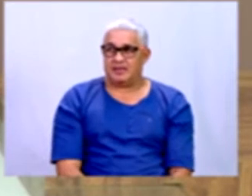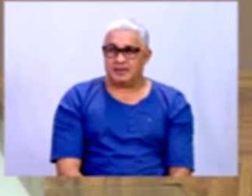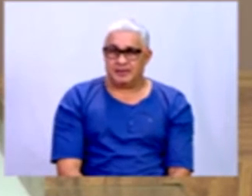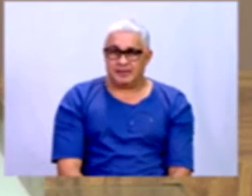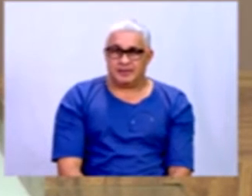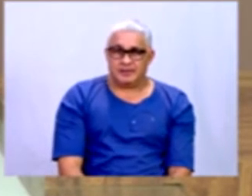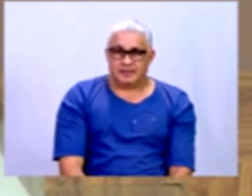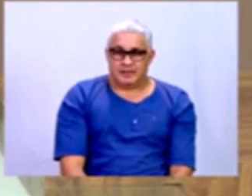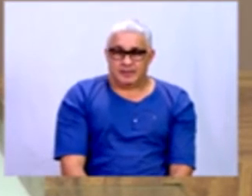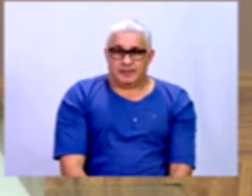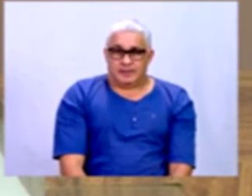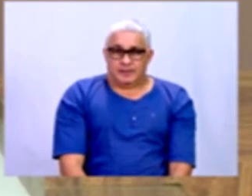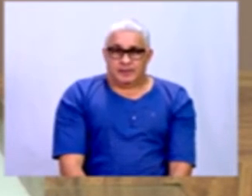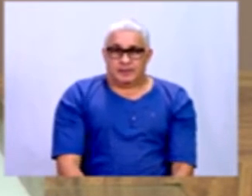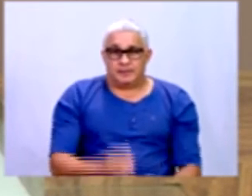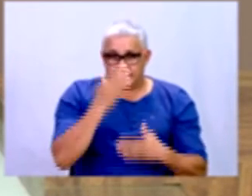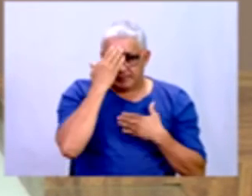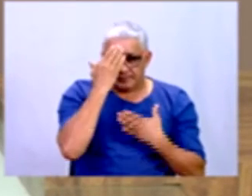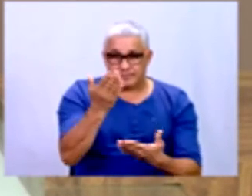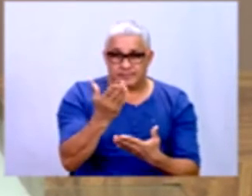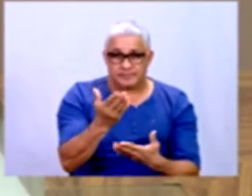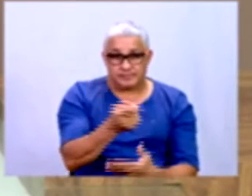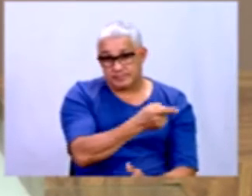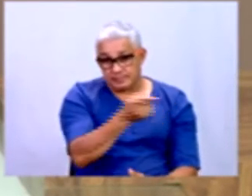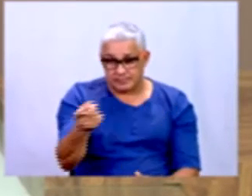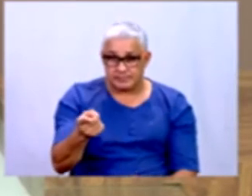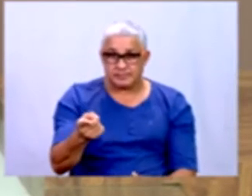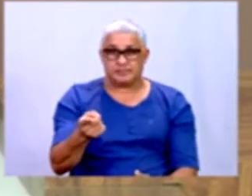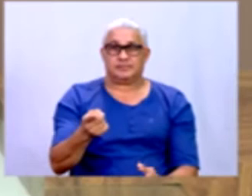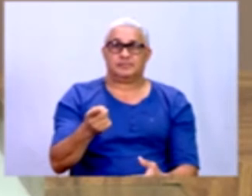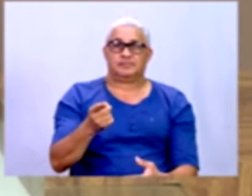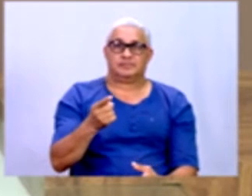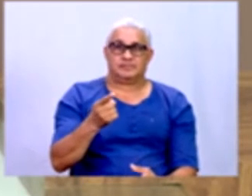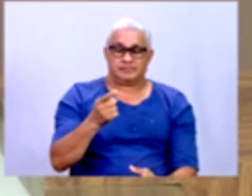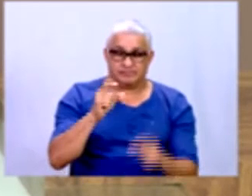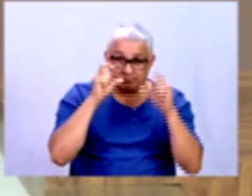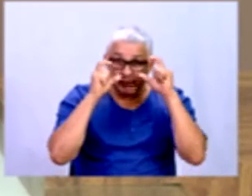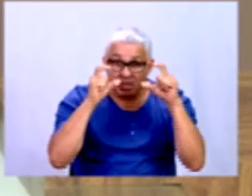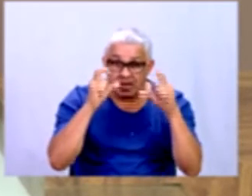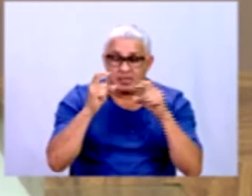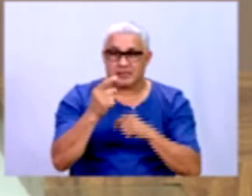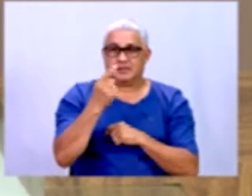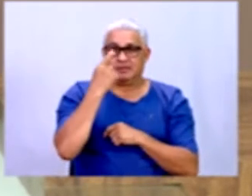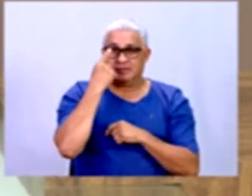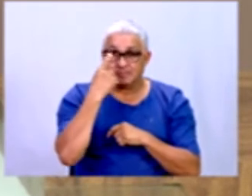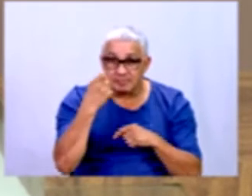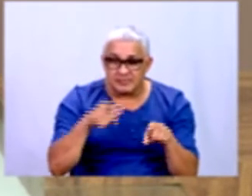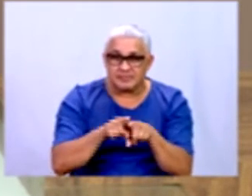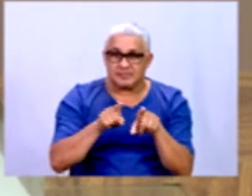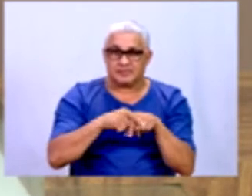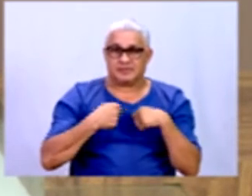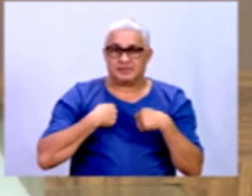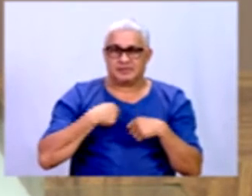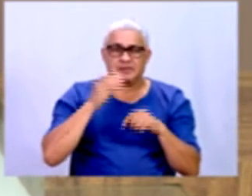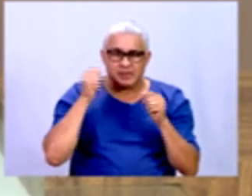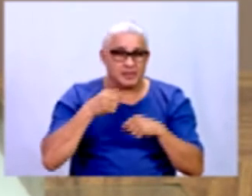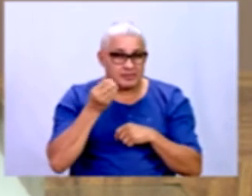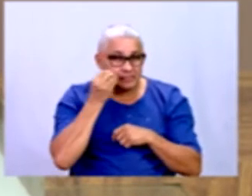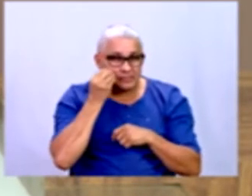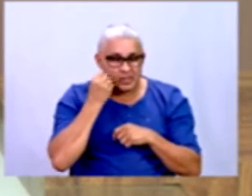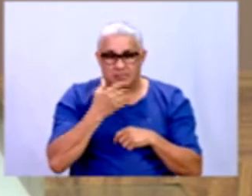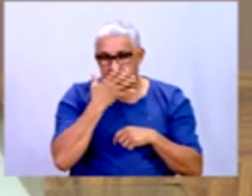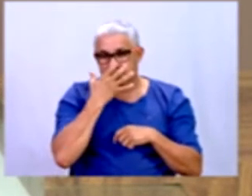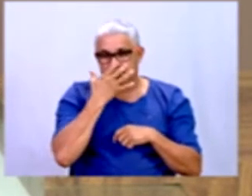E também de agradecer por vocês estarem aqui atentos, assistindo, vendo que a gente está acompanhando aqui pelo chat, está vendo que vocês estão aí atentos,